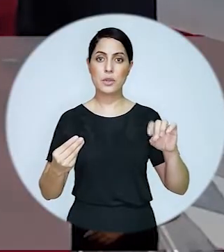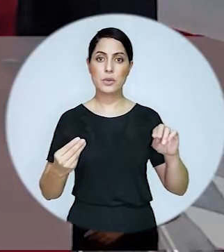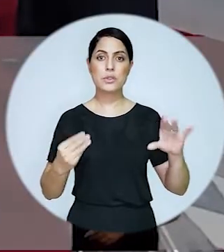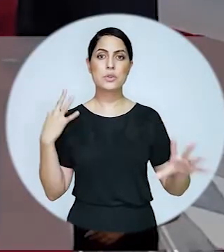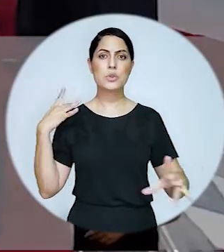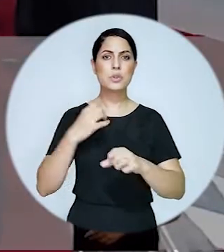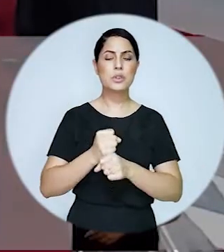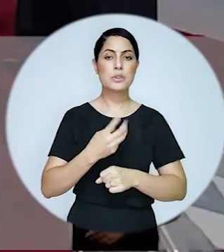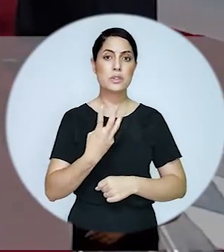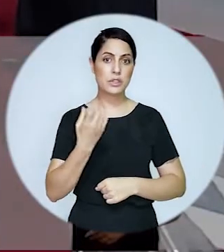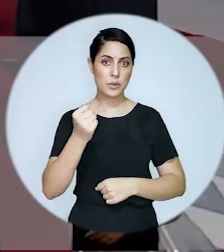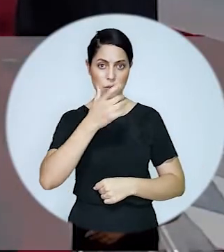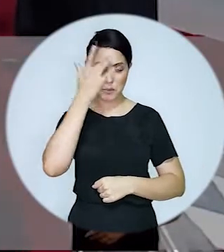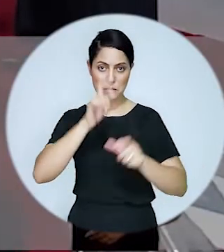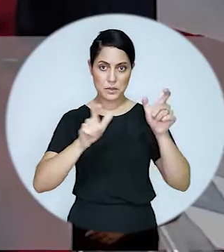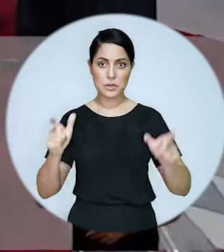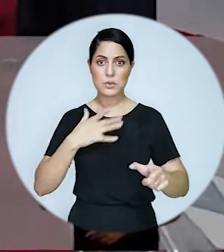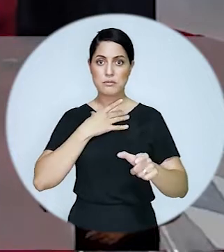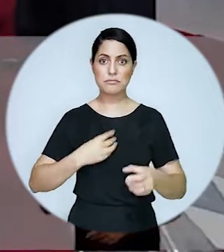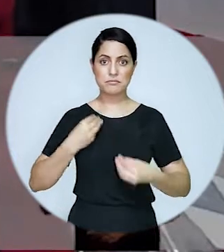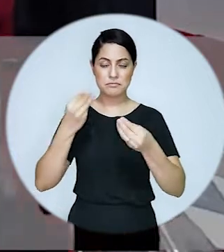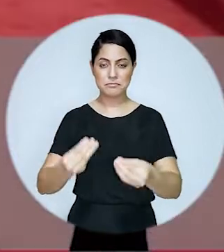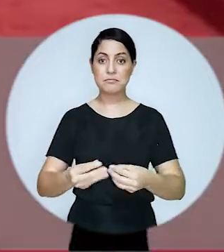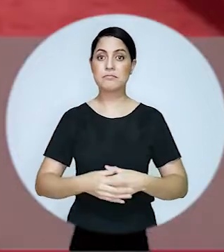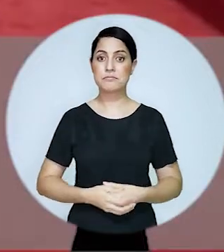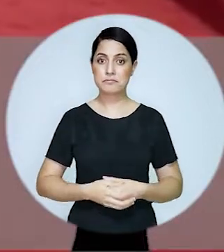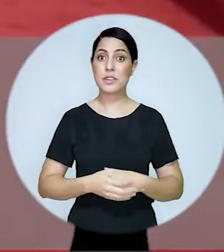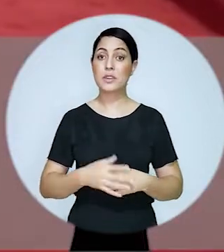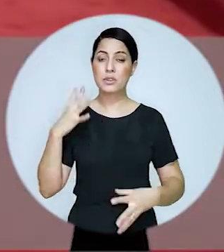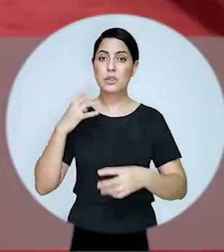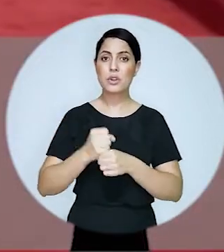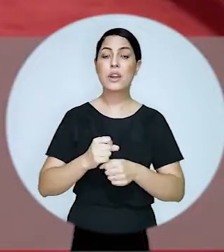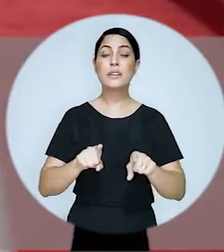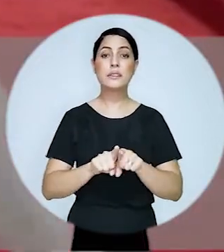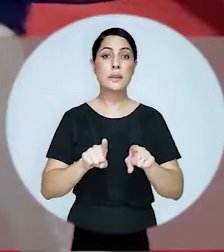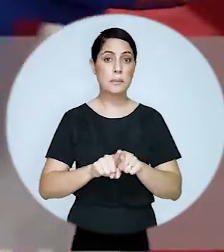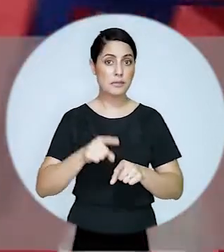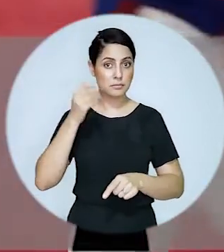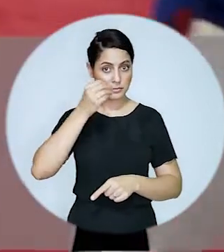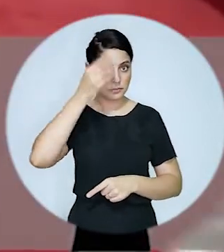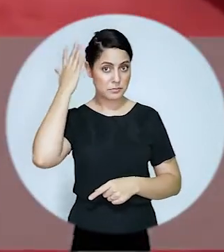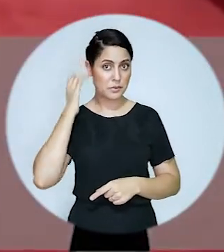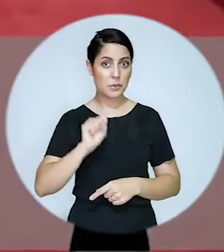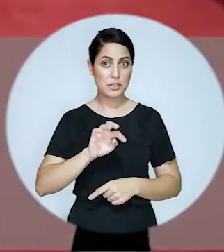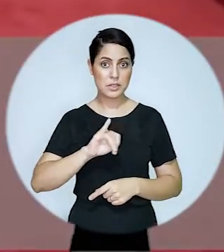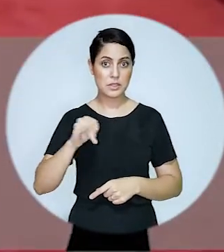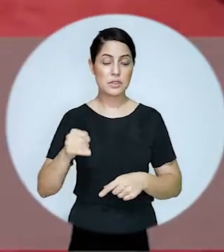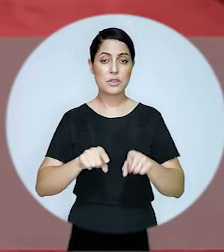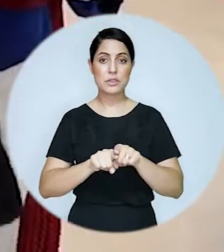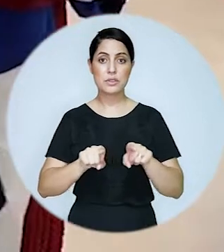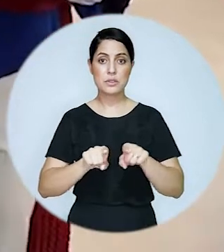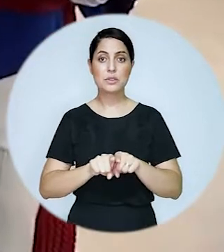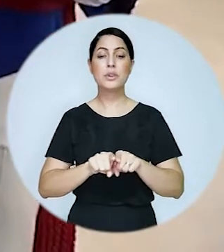personalidades foram agraciadas com a comenda. Entre elas, o presidente do STF e do CNJ, ministro Luiz Fux,